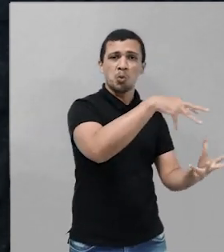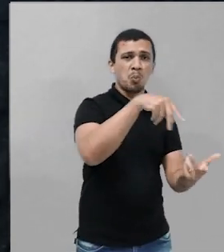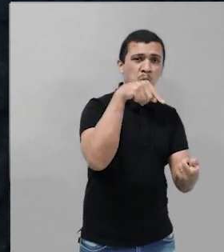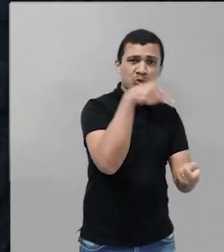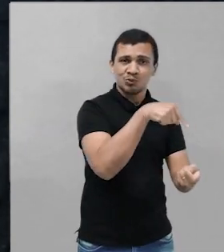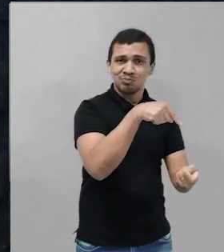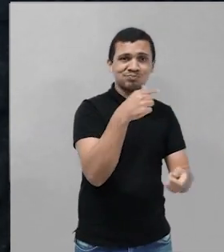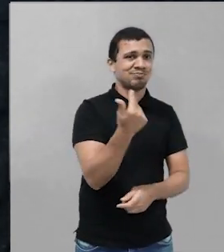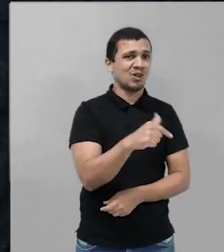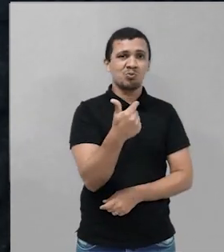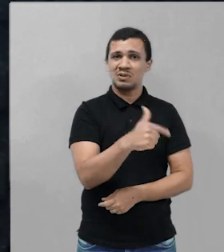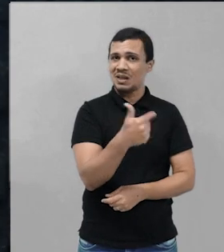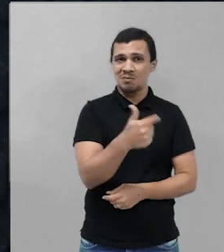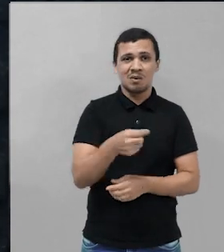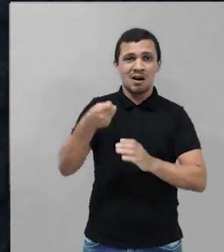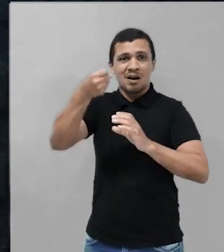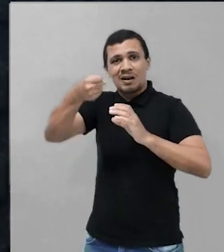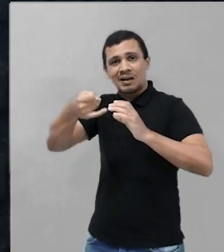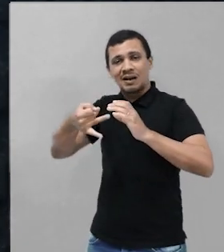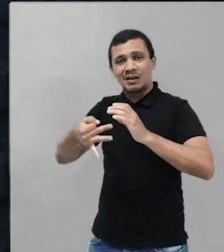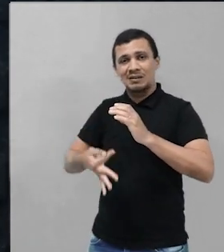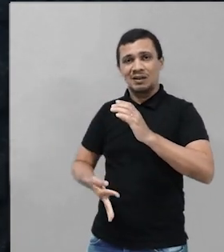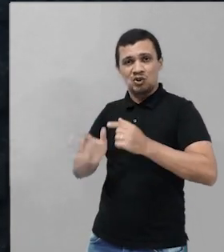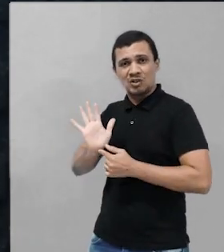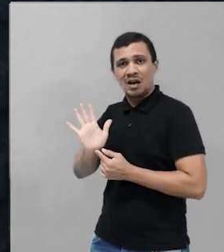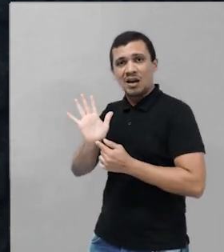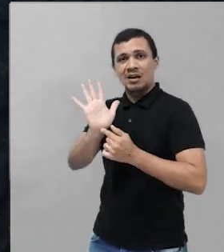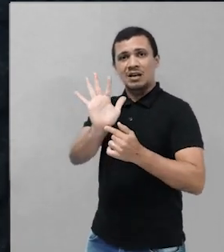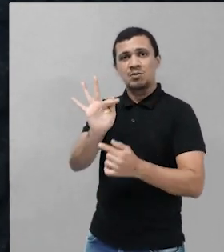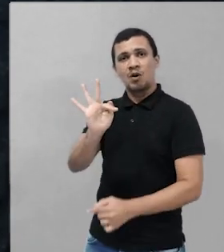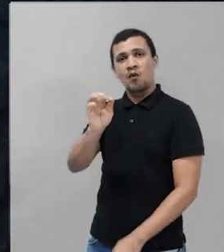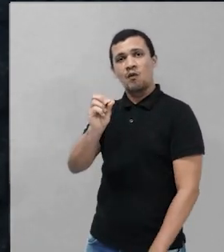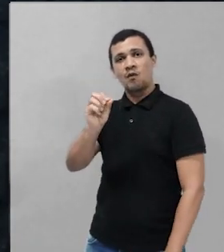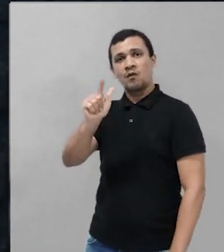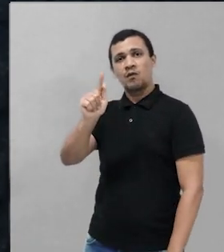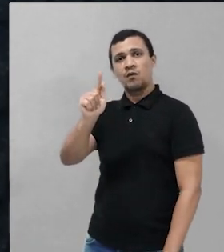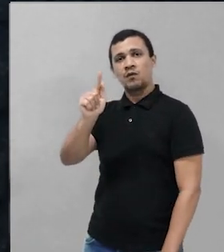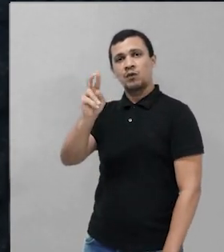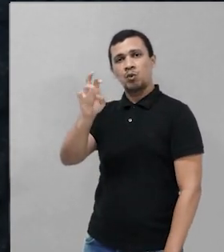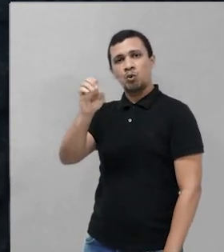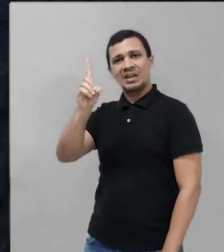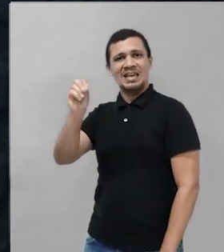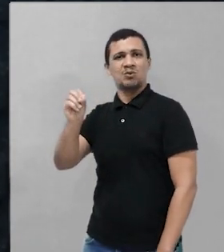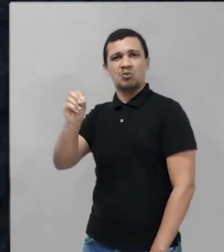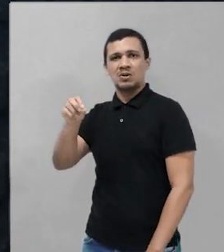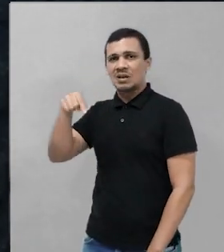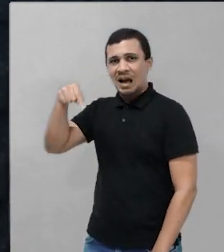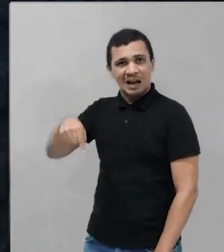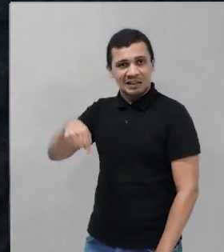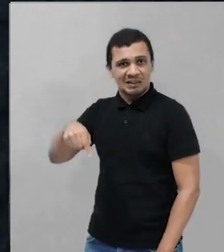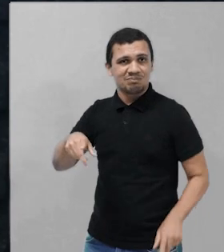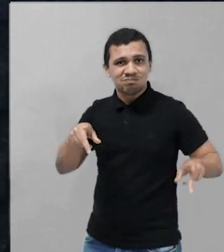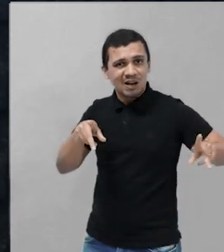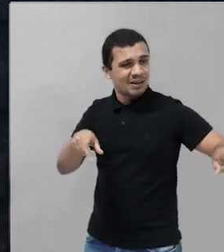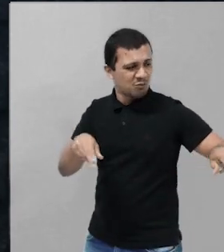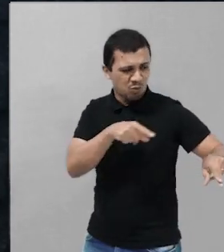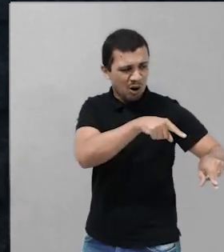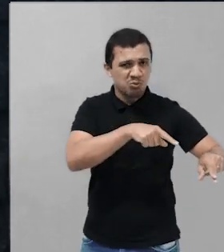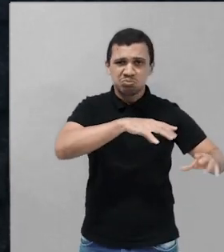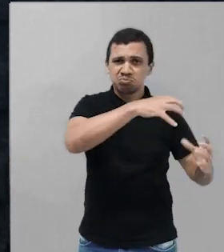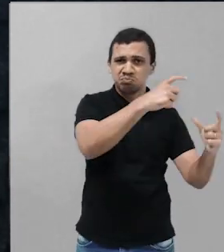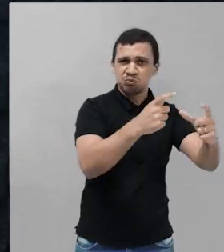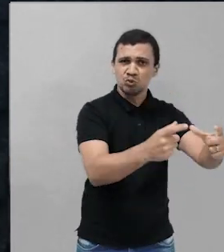cultural de representação de folguedo igual ao nosso. Ah, professor, em Belém tem outro, mas é outra